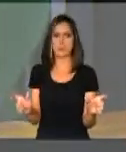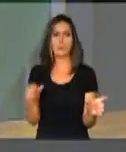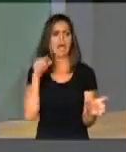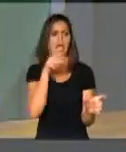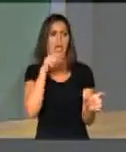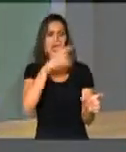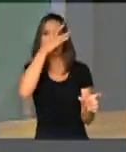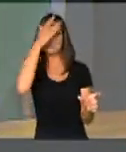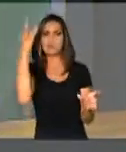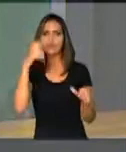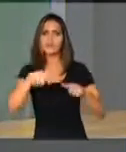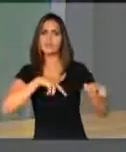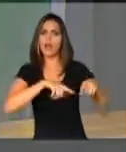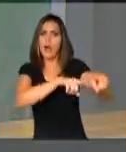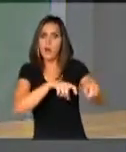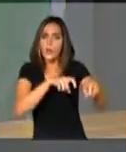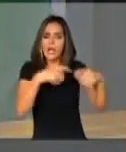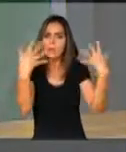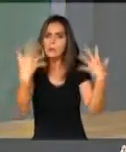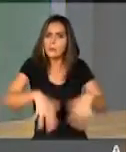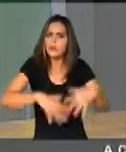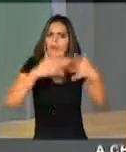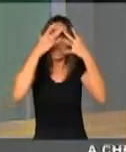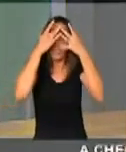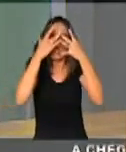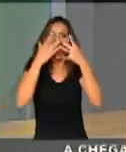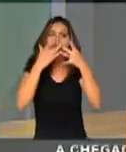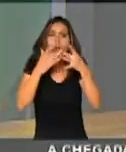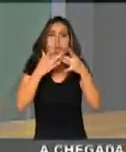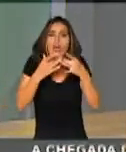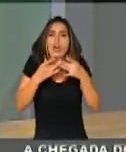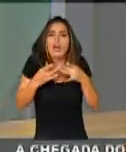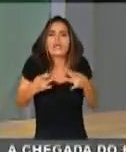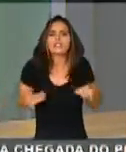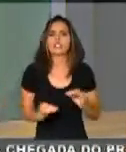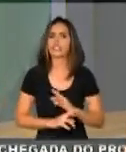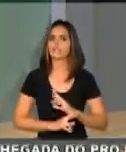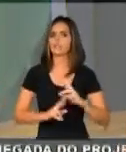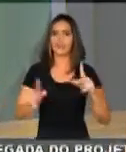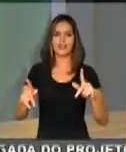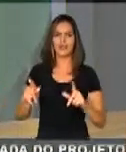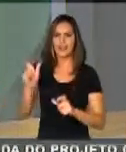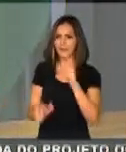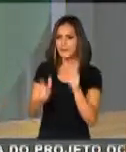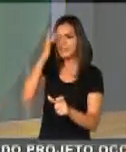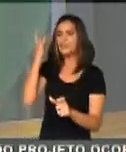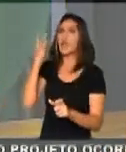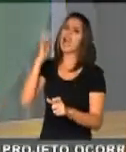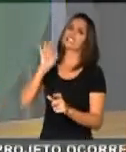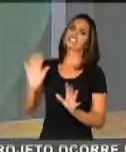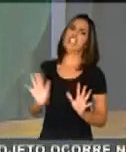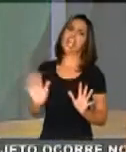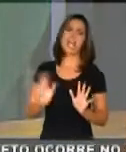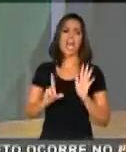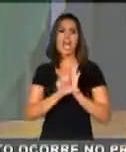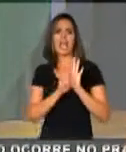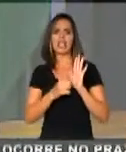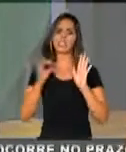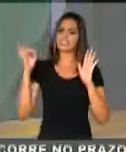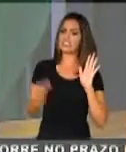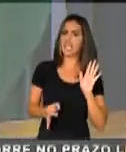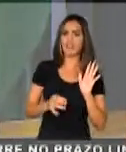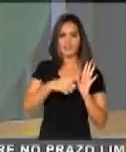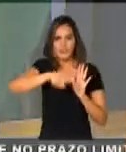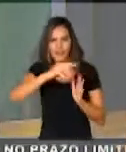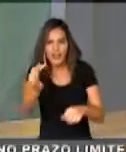Muitos que acham justa essa proposta, ao meu ver, totalmente equivocada, não aguentariam um dia de trabalho na roça, acordando de